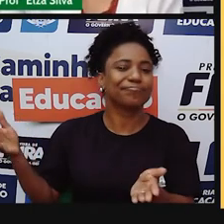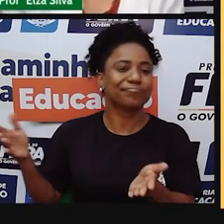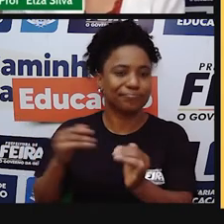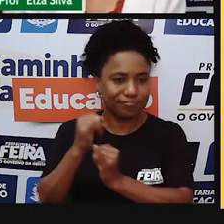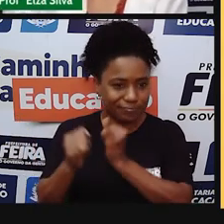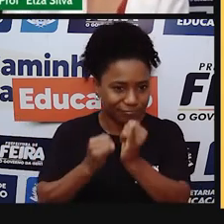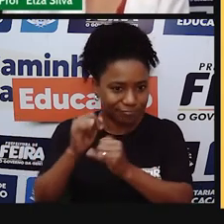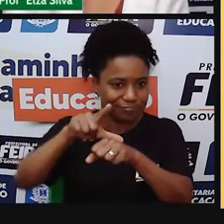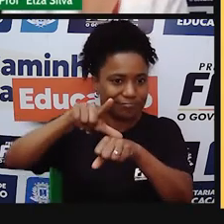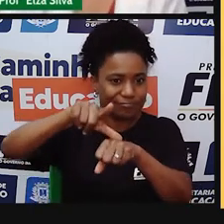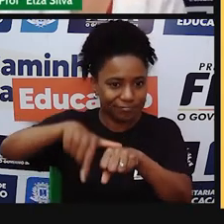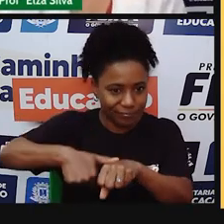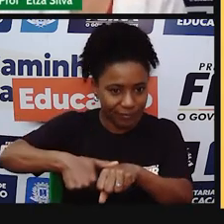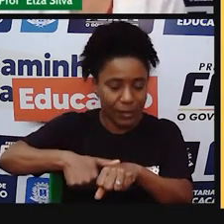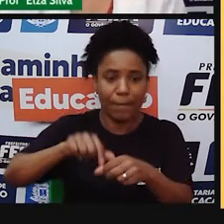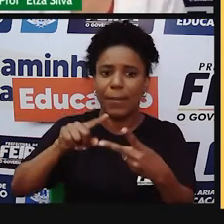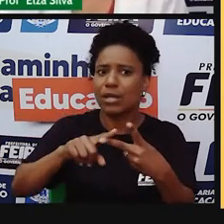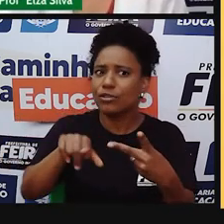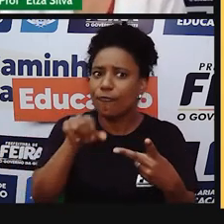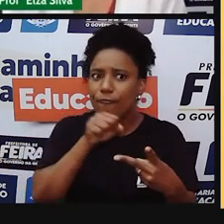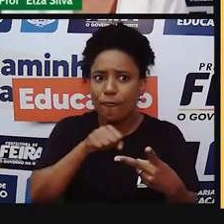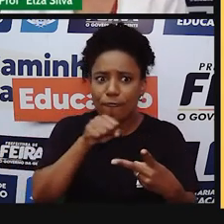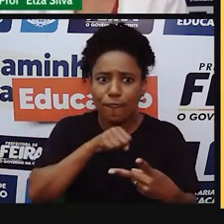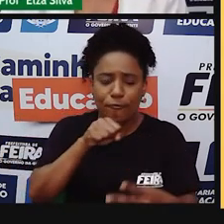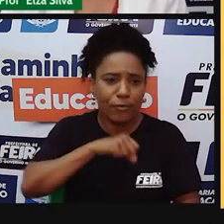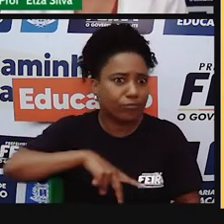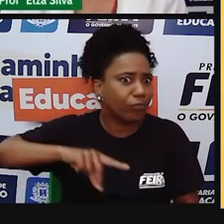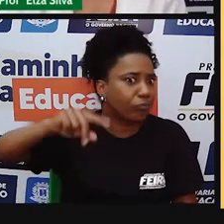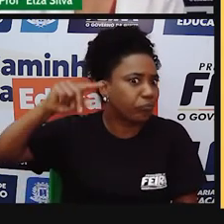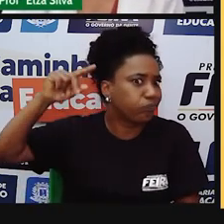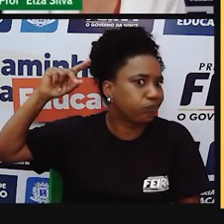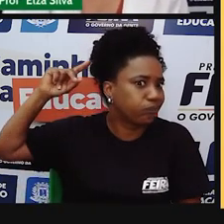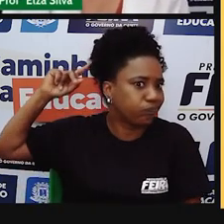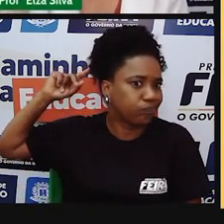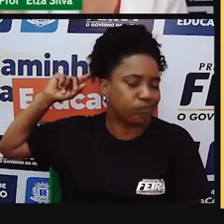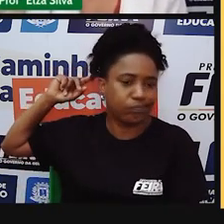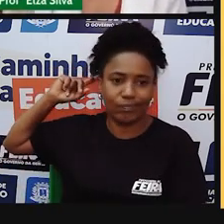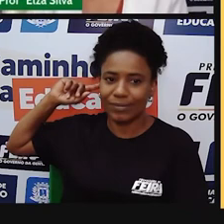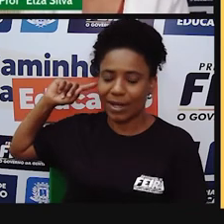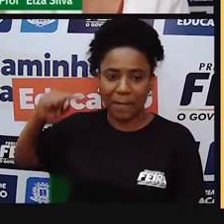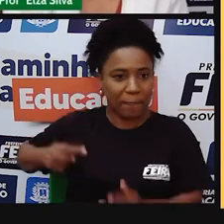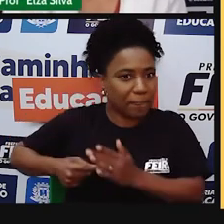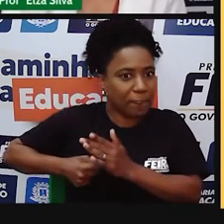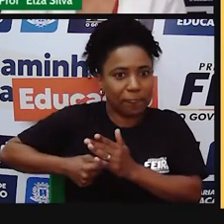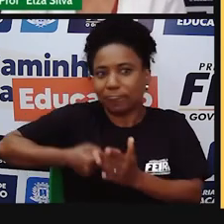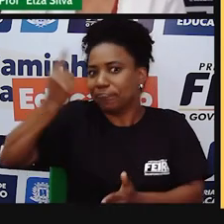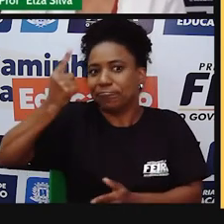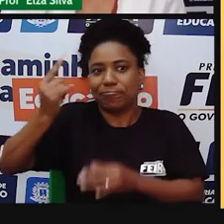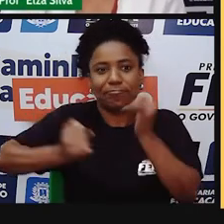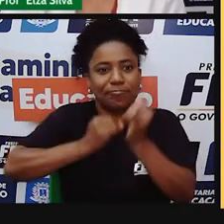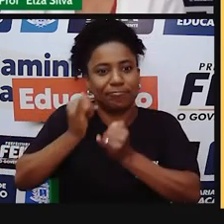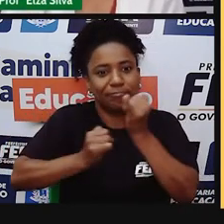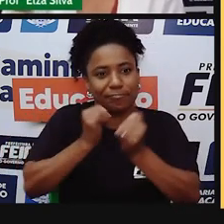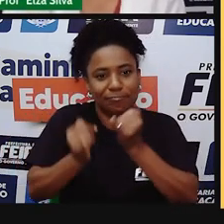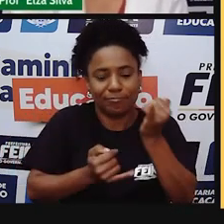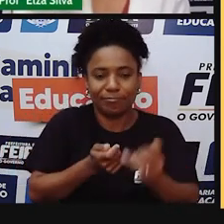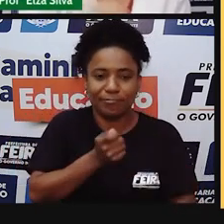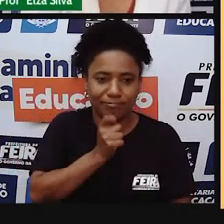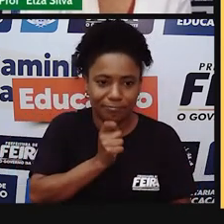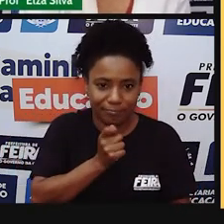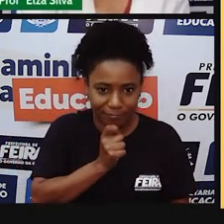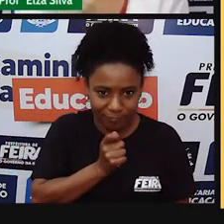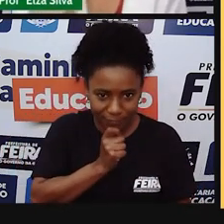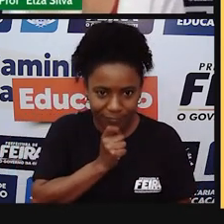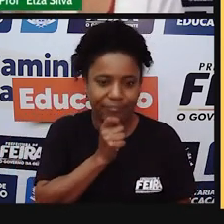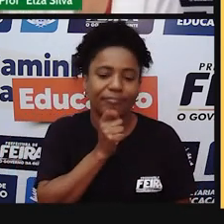numa geração mais obsoleta, né, ultrapassada, são os digital retorts. Então, seriam